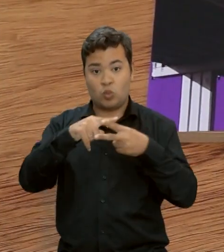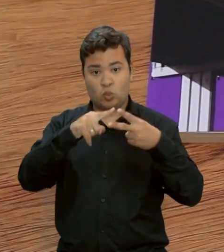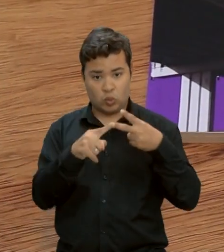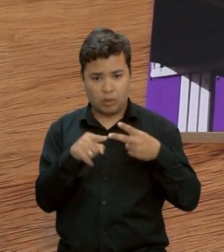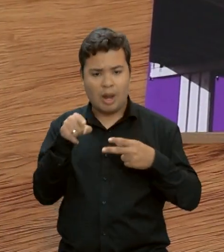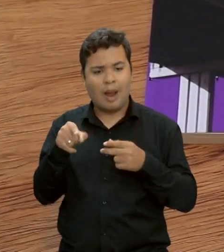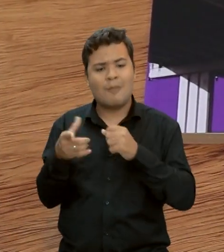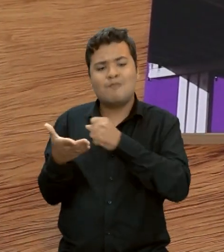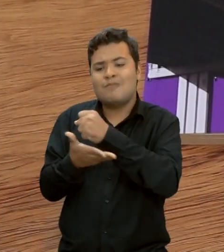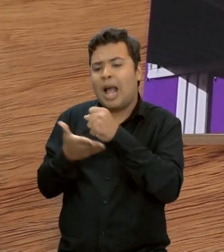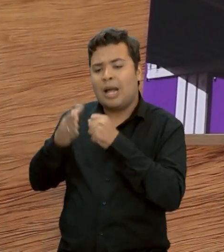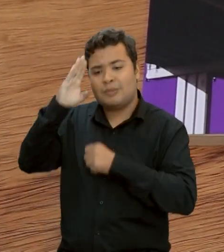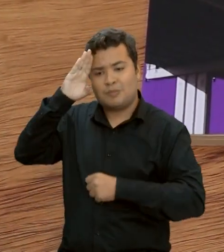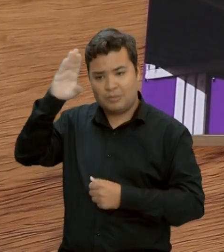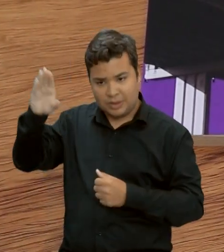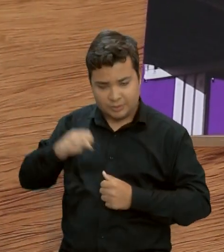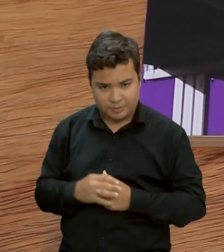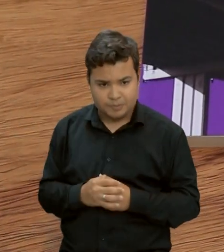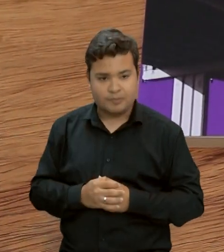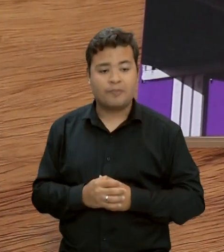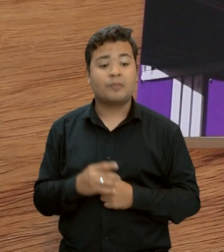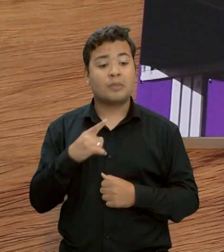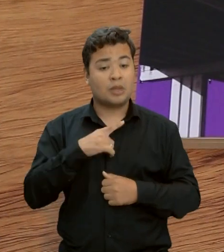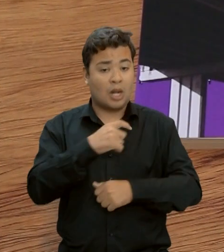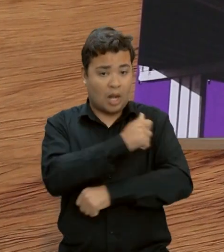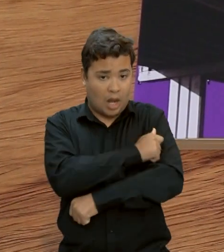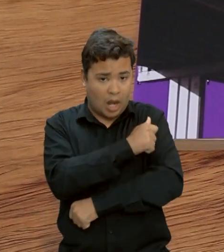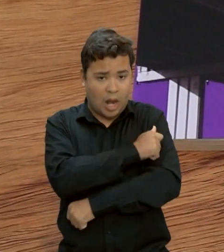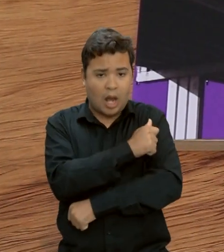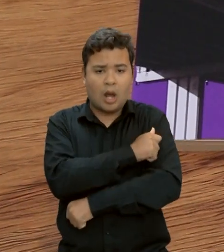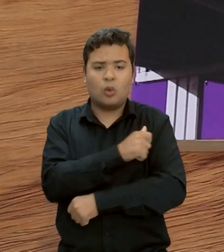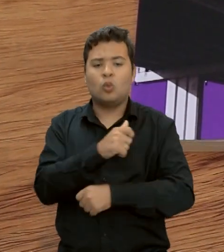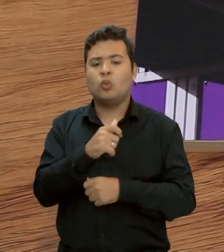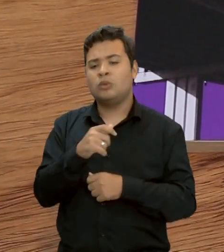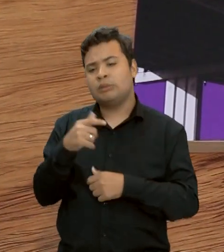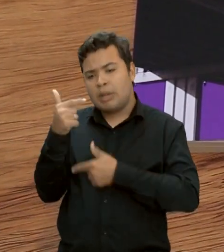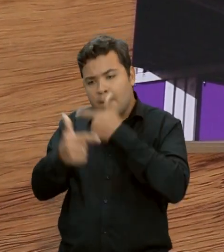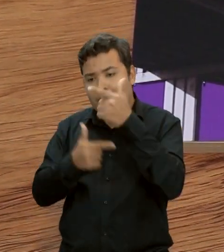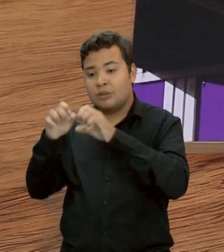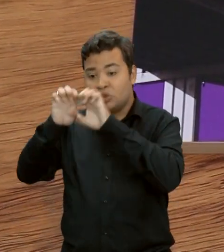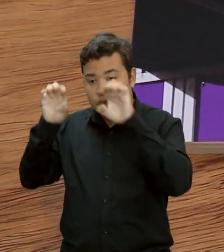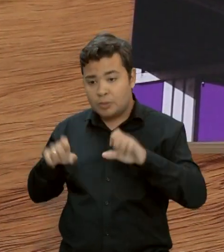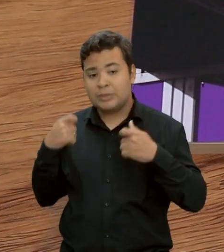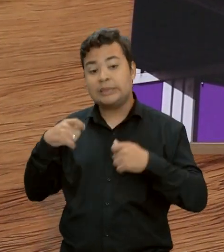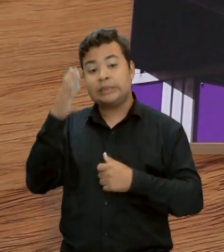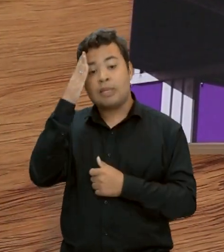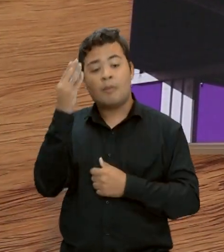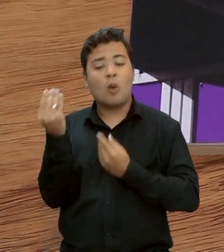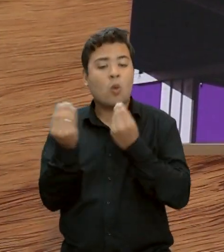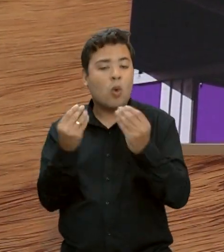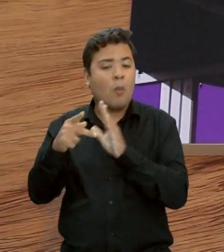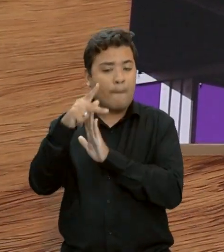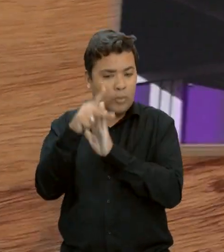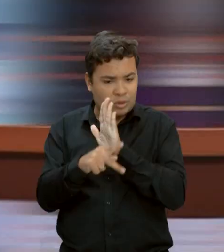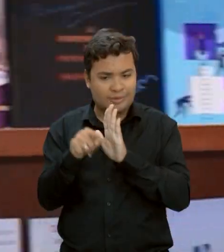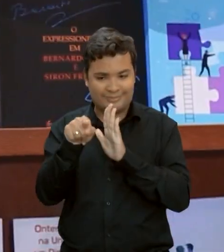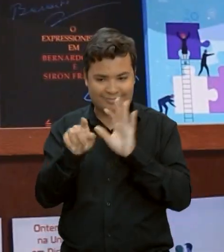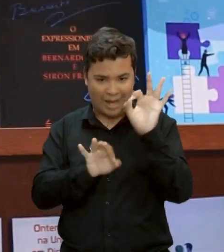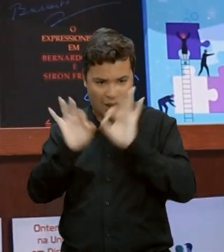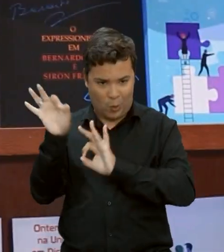dizer que todos os alunos que vão trabalhar com estruturas precisam saber projetar esse tipo de estrutura, que é bastante simples e bastante utilizada.